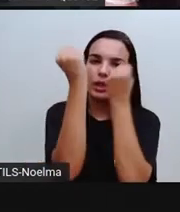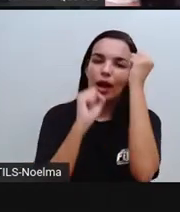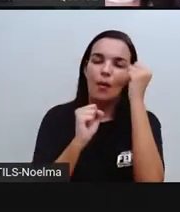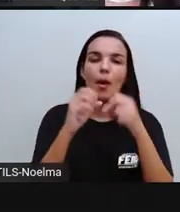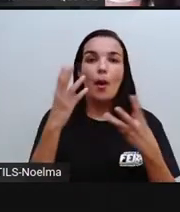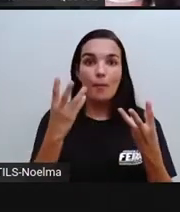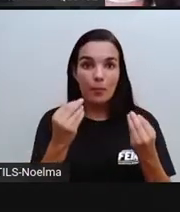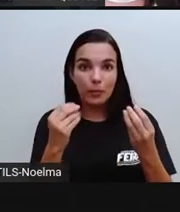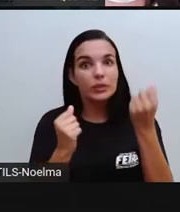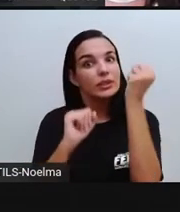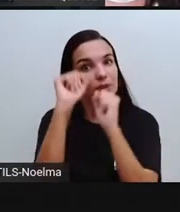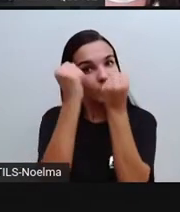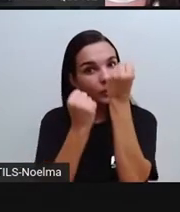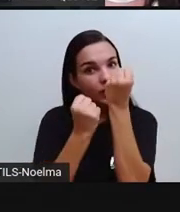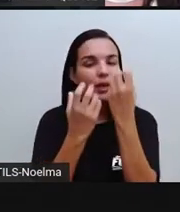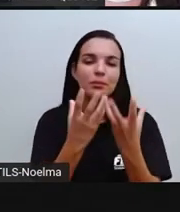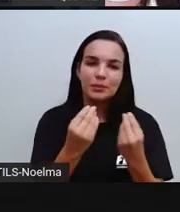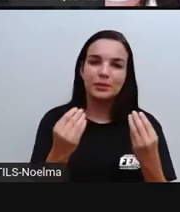empregos.